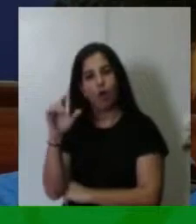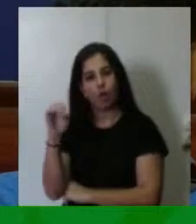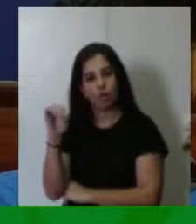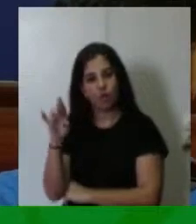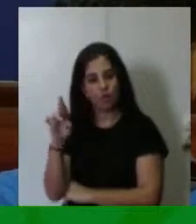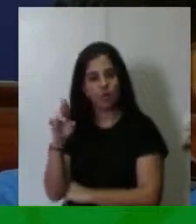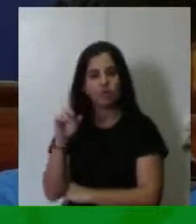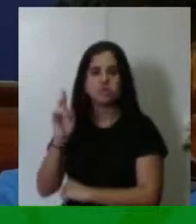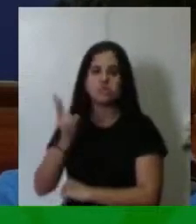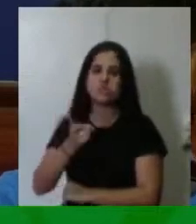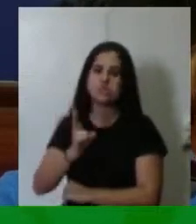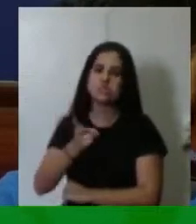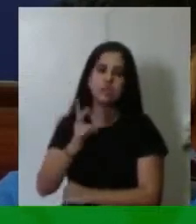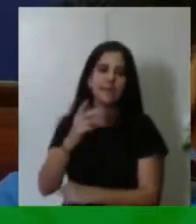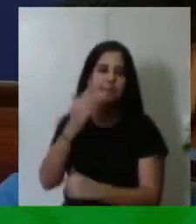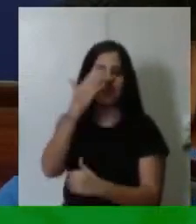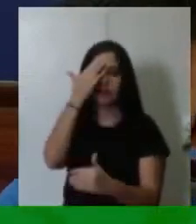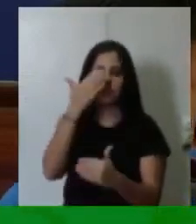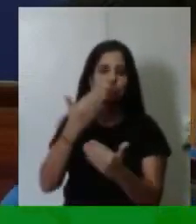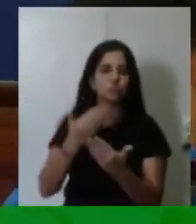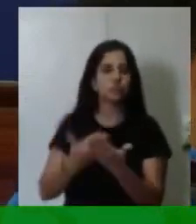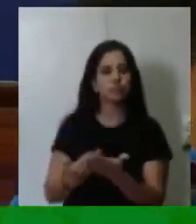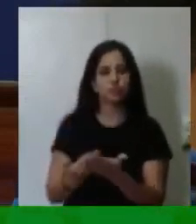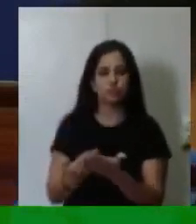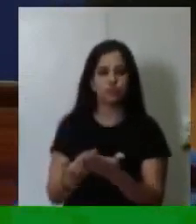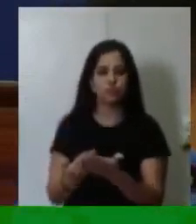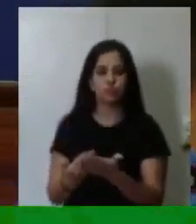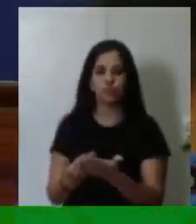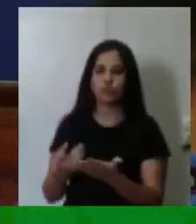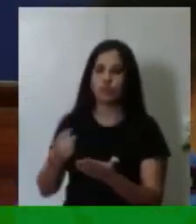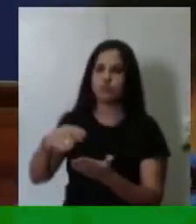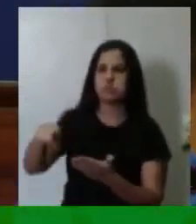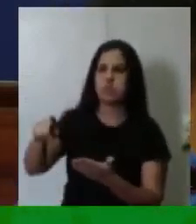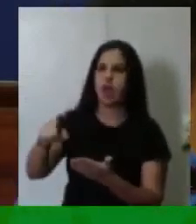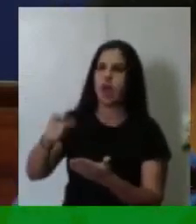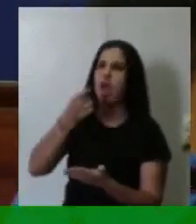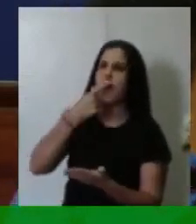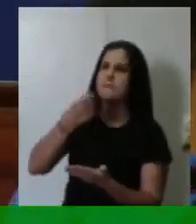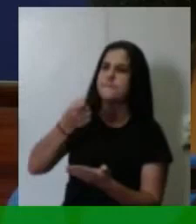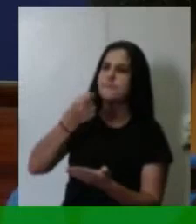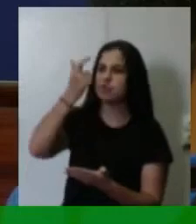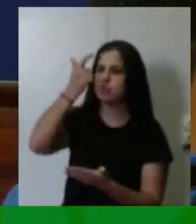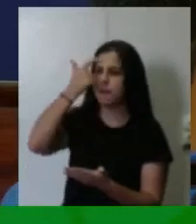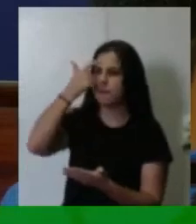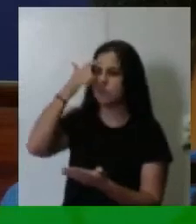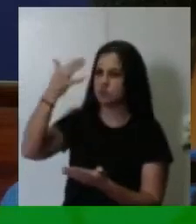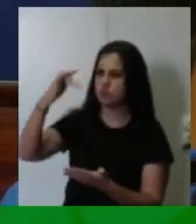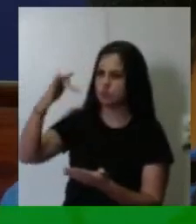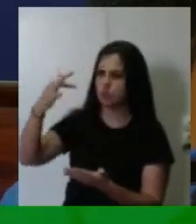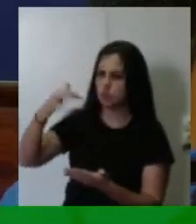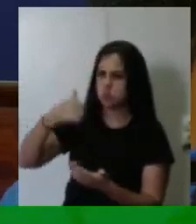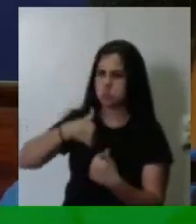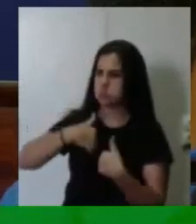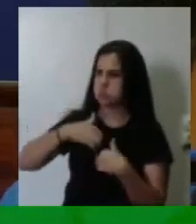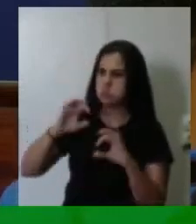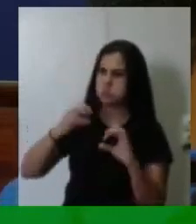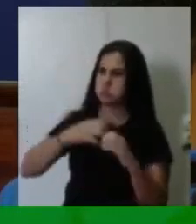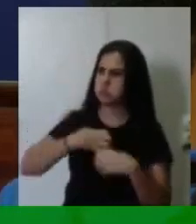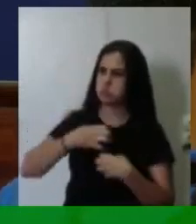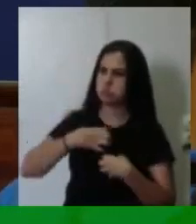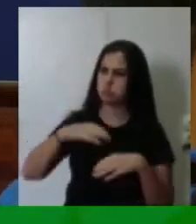que algumas vezes pedia para que eu tomasse remédio para dor de cabeça quando eu não sentia nada.